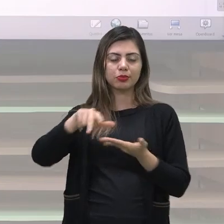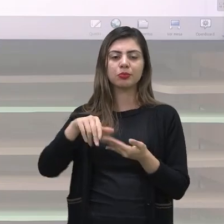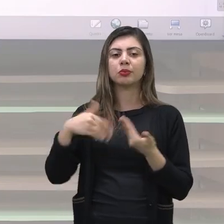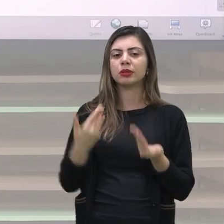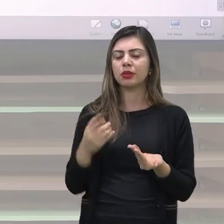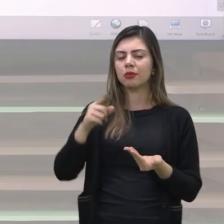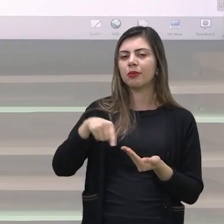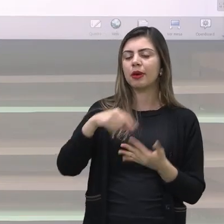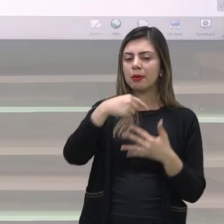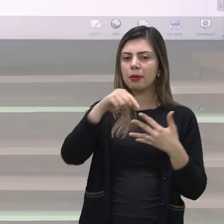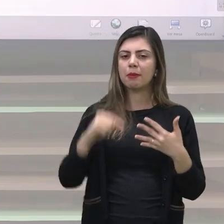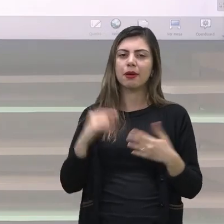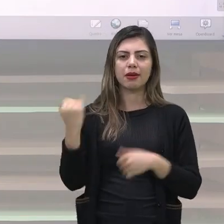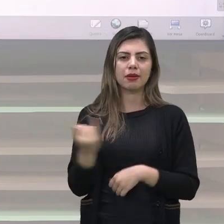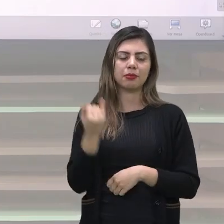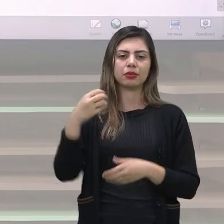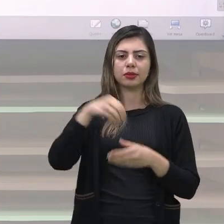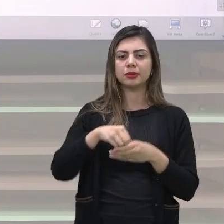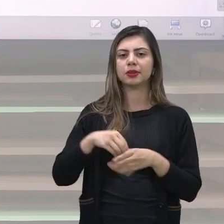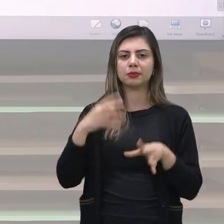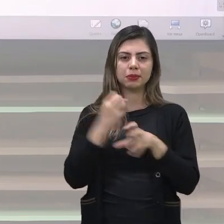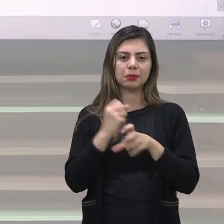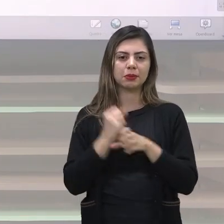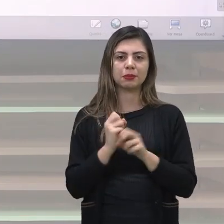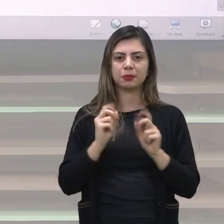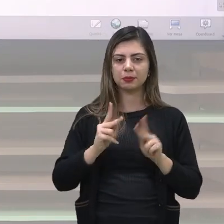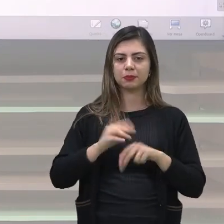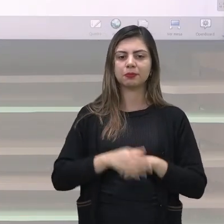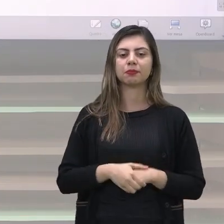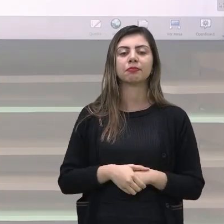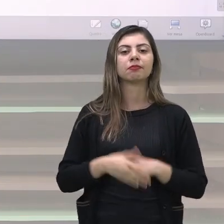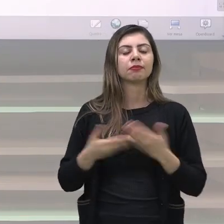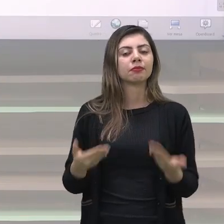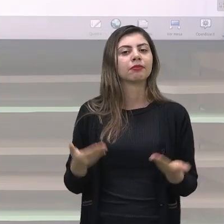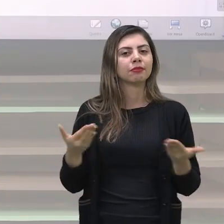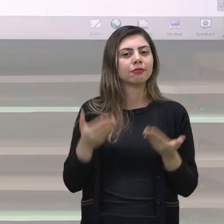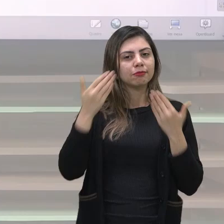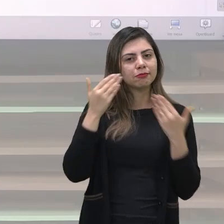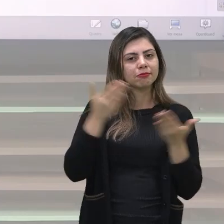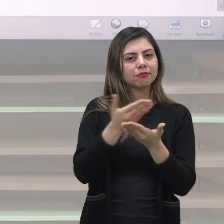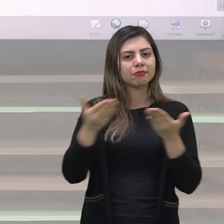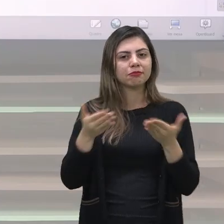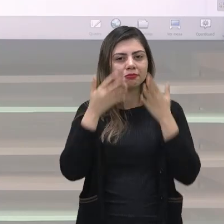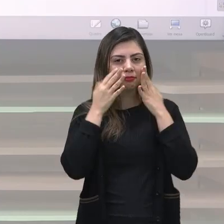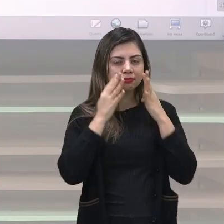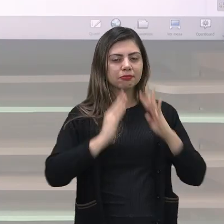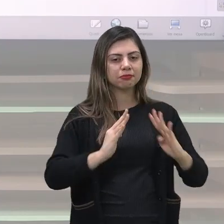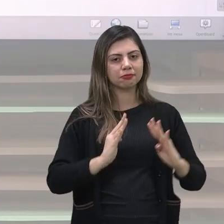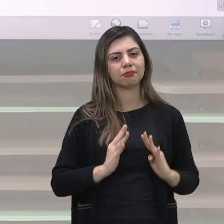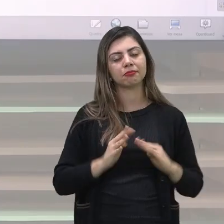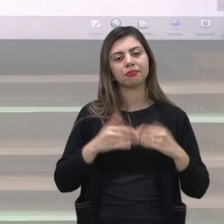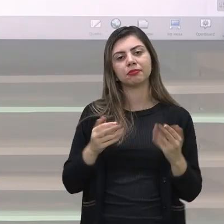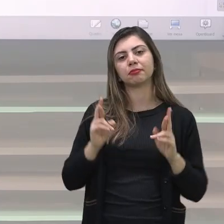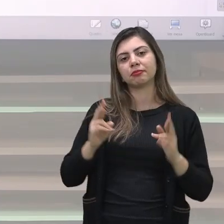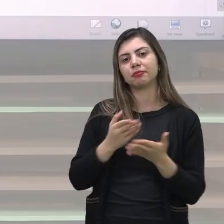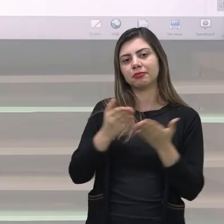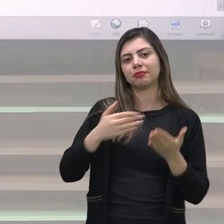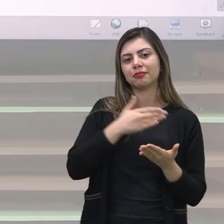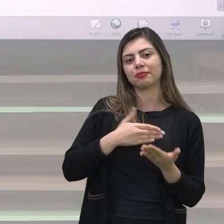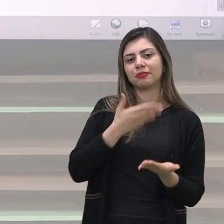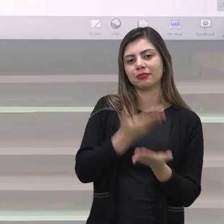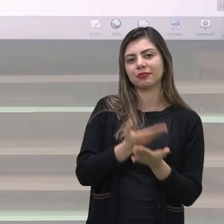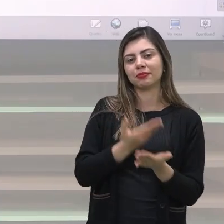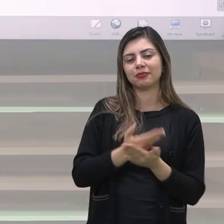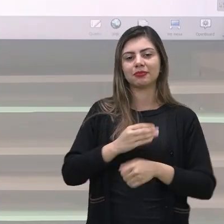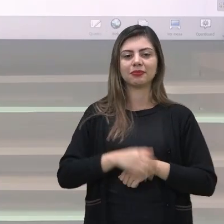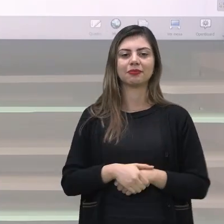cruciais dentro da probabilidade ok então eu quero agradecer aqui a atenção de todos espero que vocês tenham gostado e compreendido